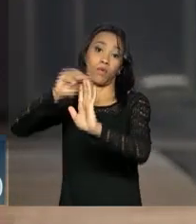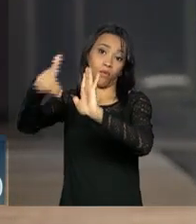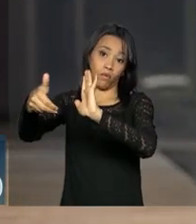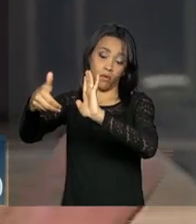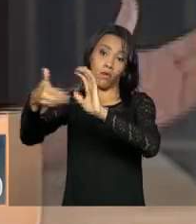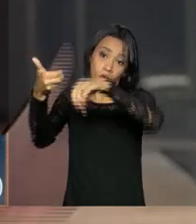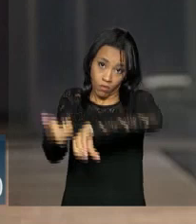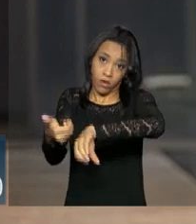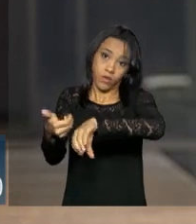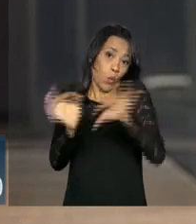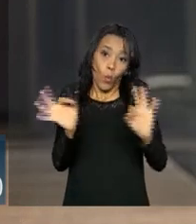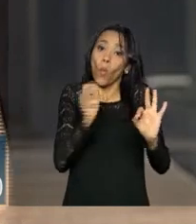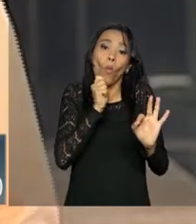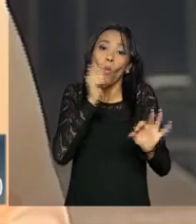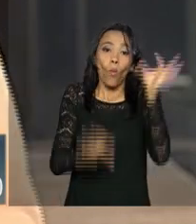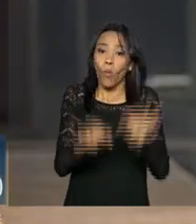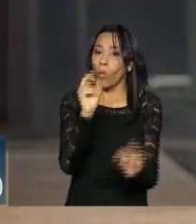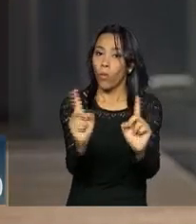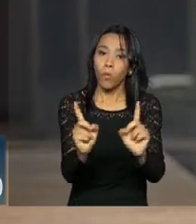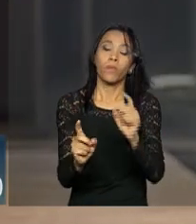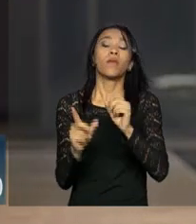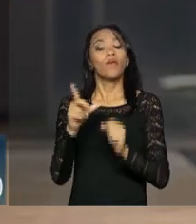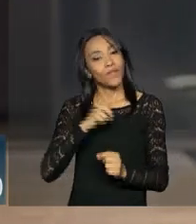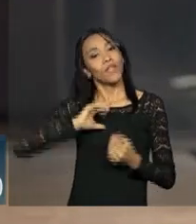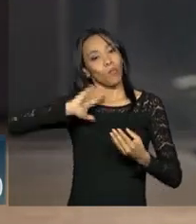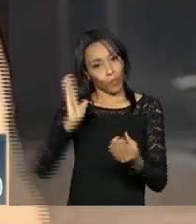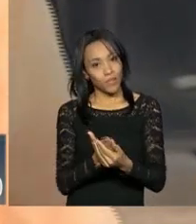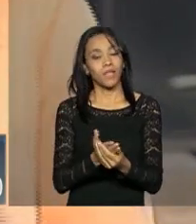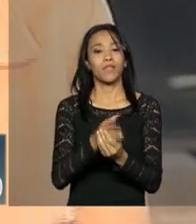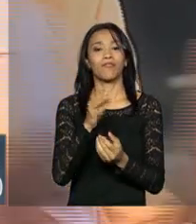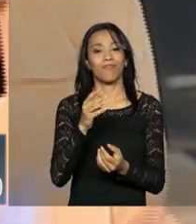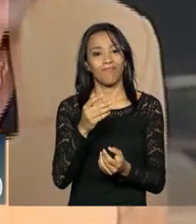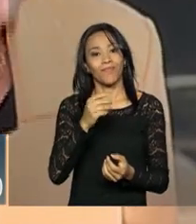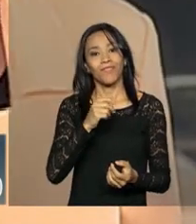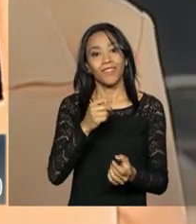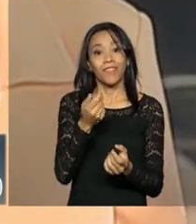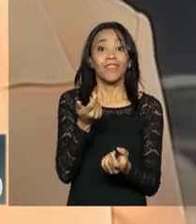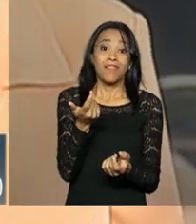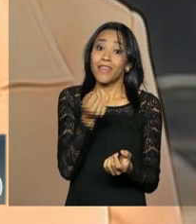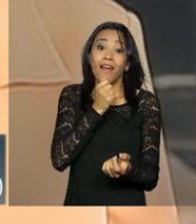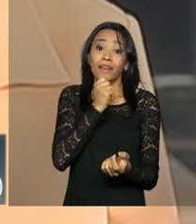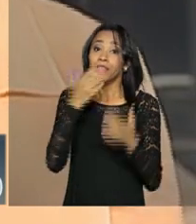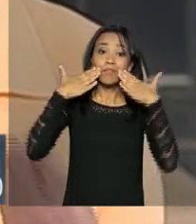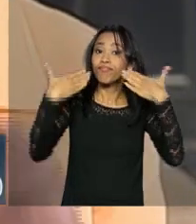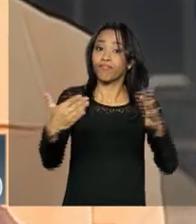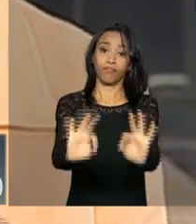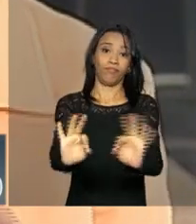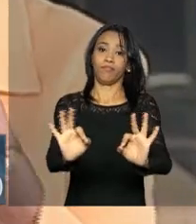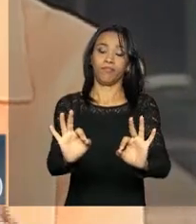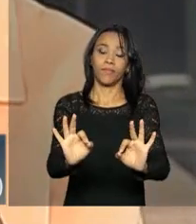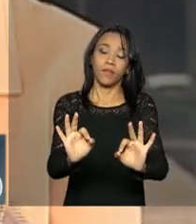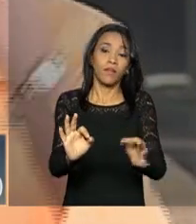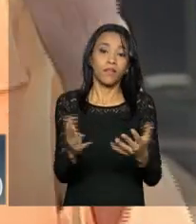ou seja, eu tenho um processo de impeachment por algo que não foi apresentado. Então,